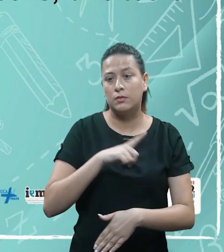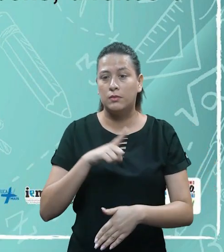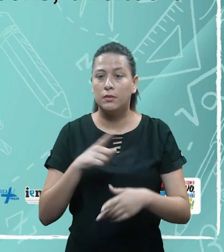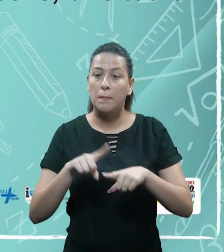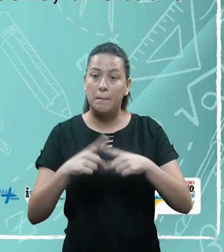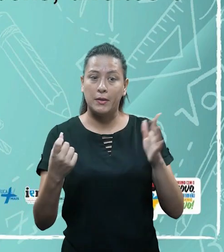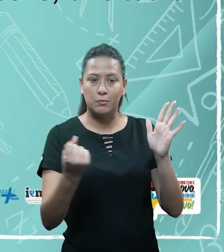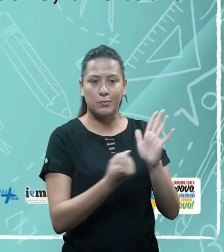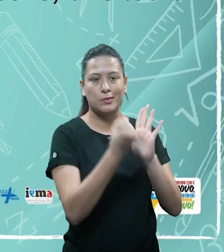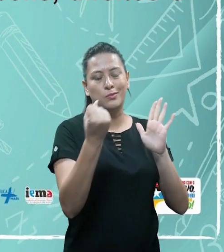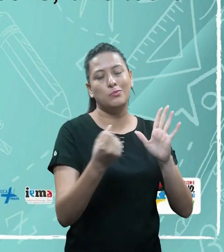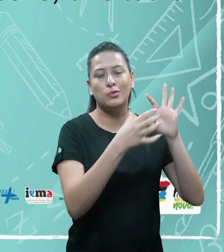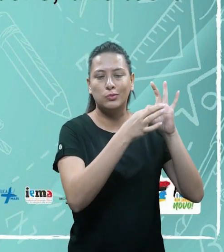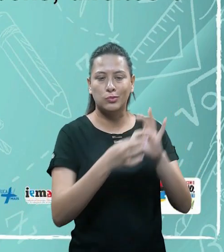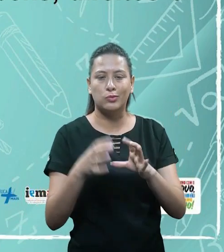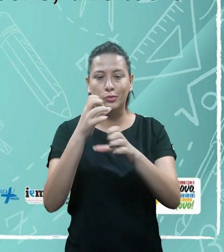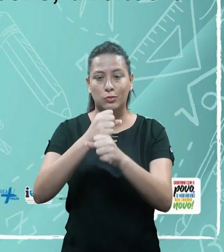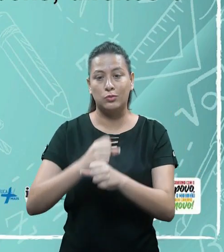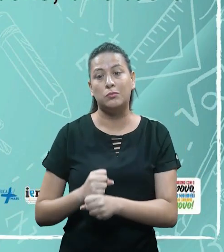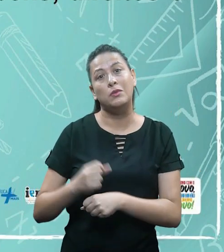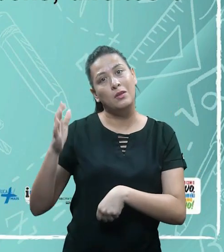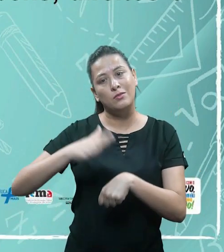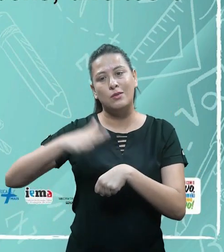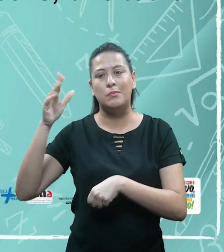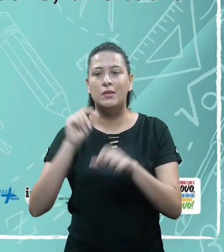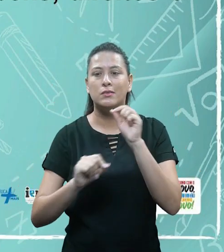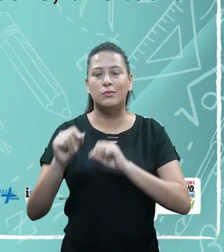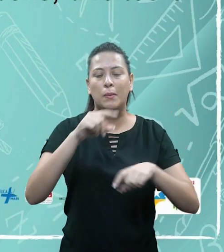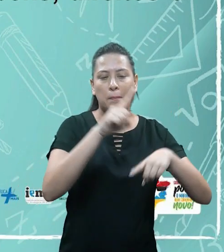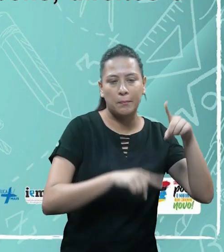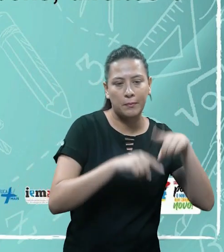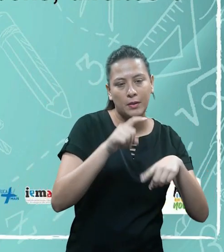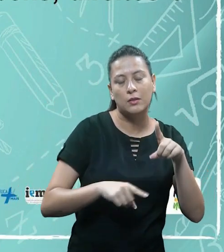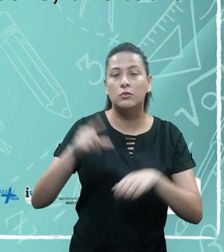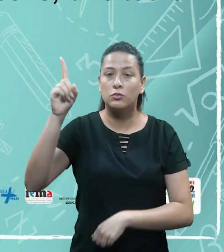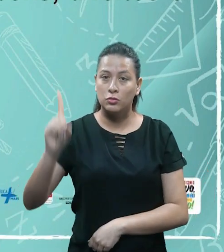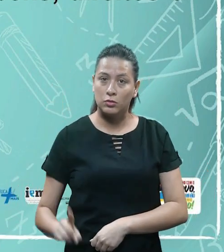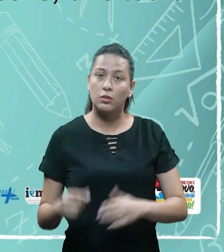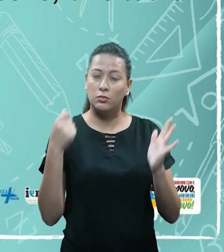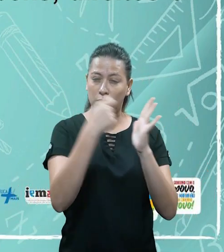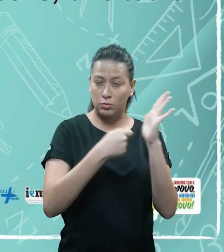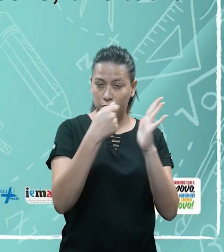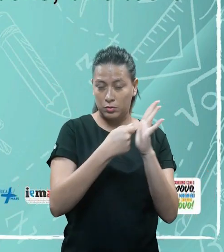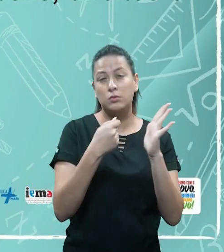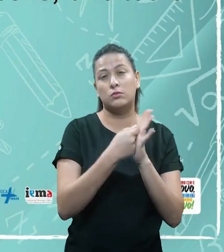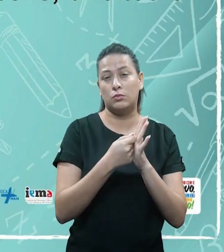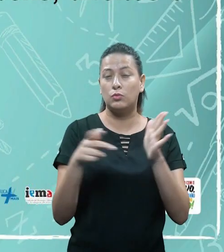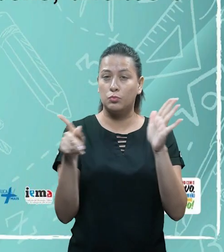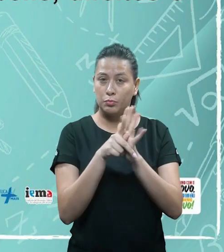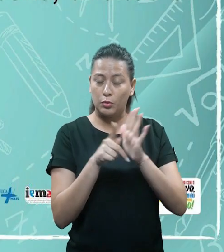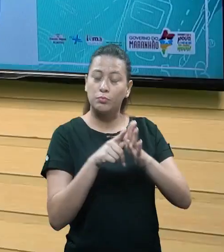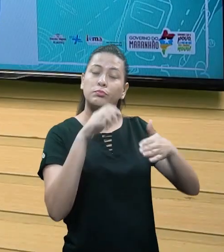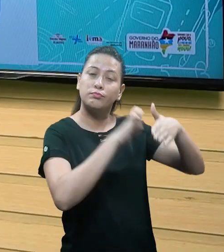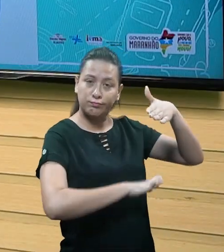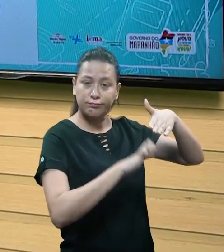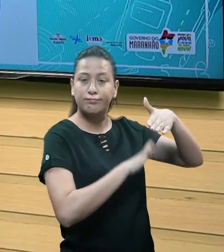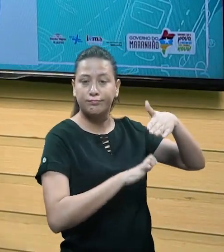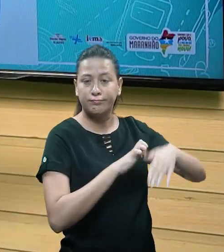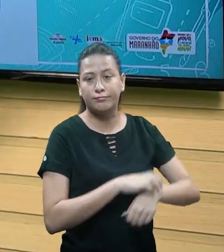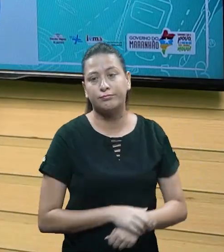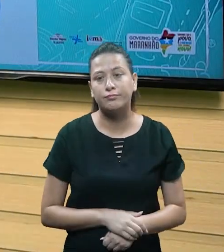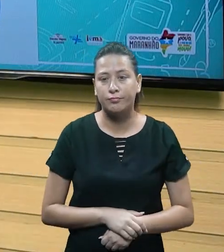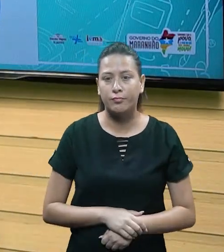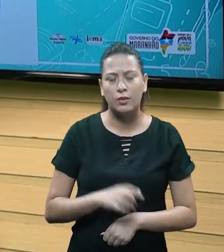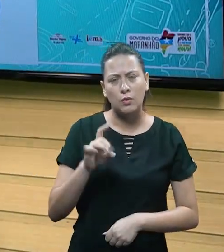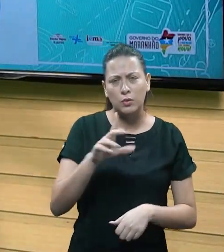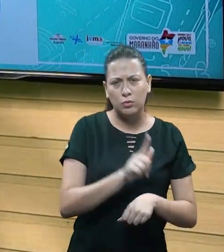patrimônio na contabilidade é mais do que isso, pois abrange os bens, direitos e obrigações de uma empresa, tá? Então, patrimônio